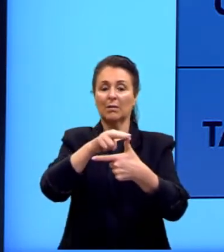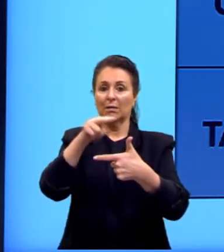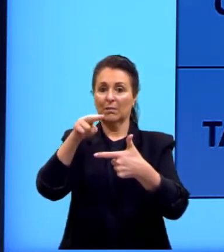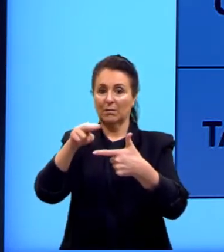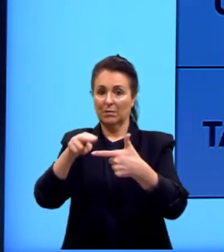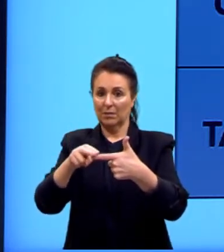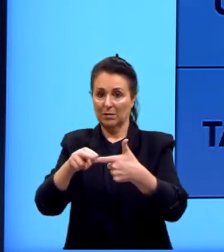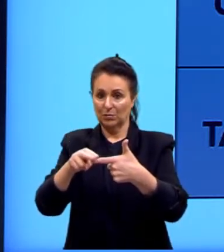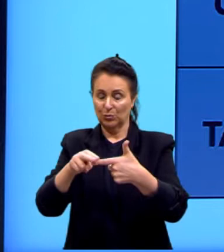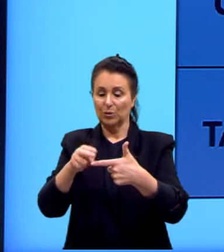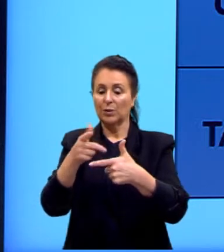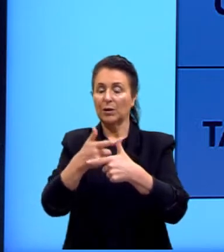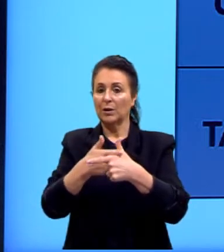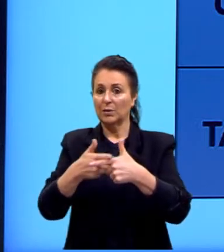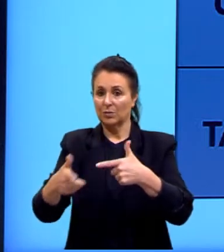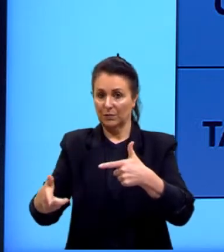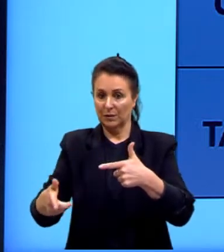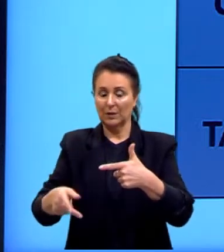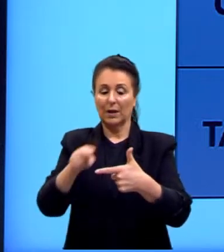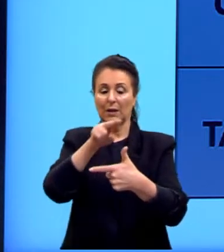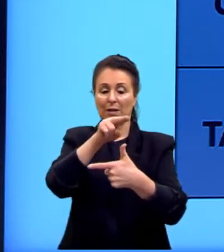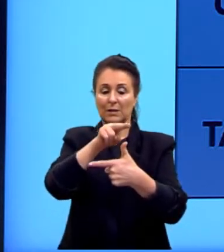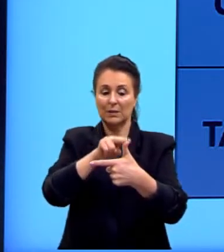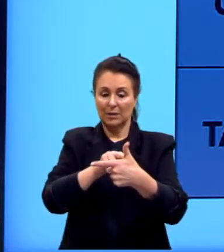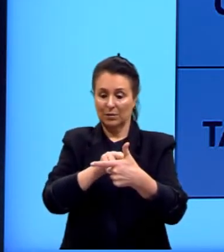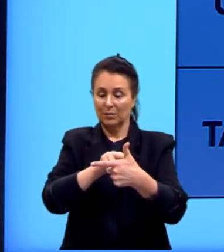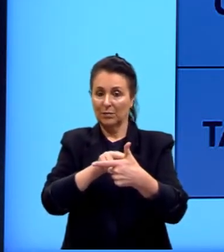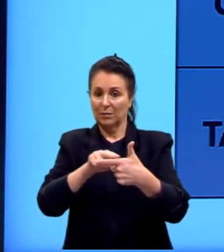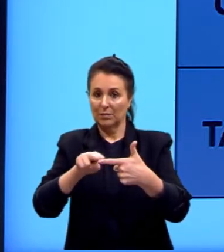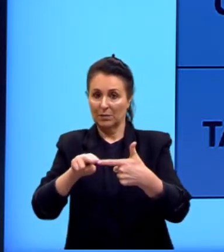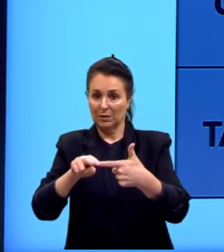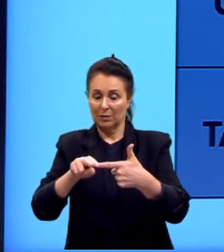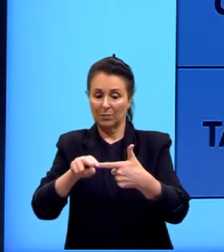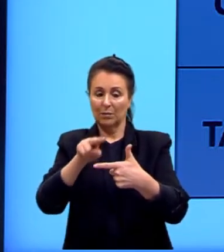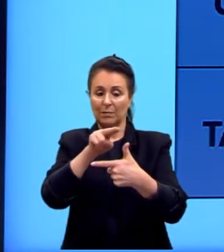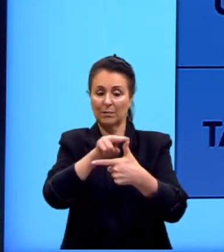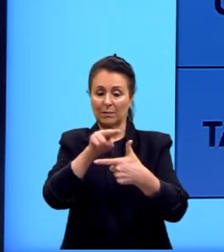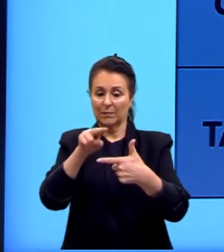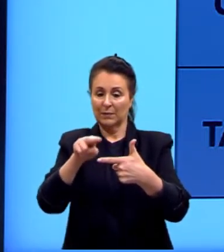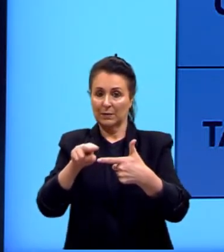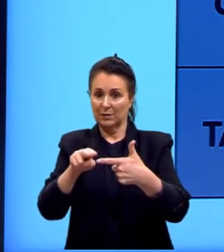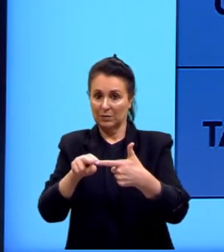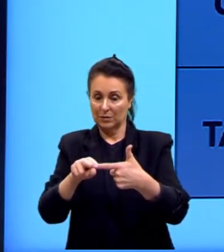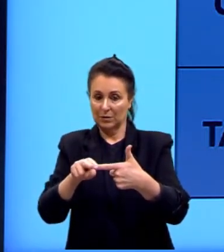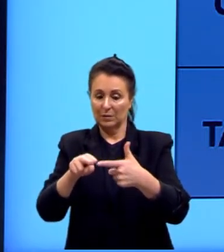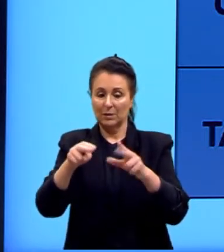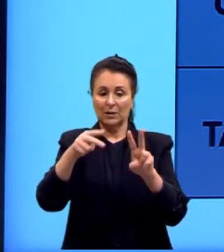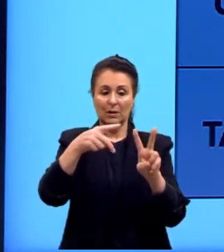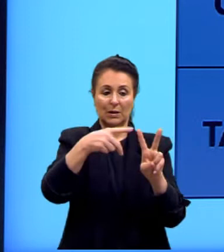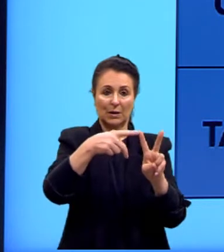dividindo seno por cosseno. Mas a tangente, então, fica raiz de 3 sobre 3,